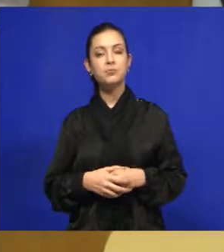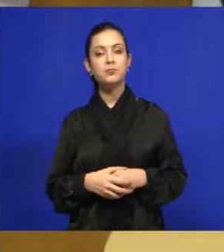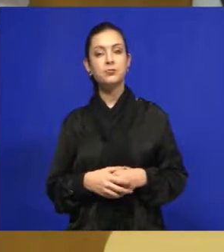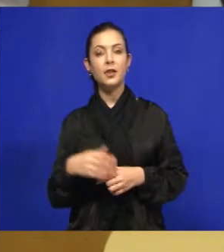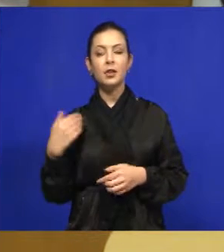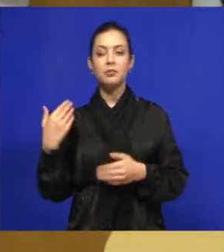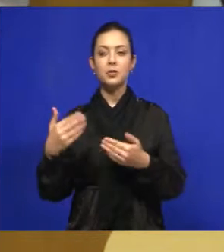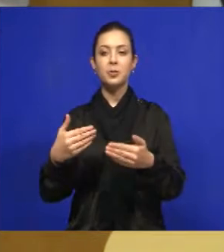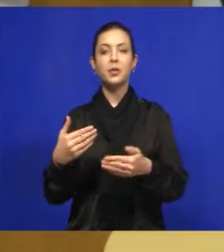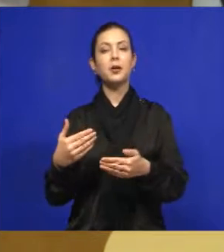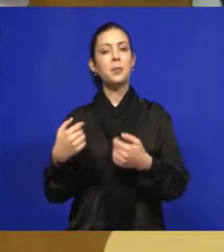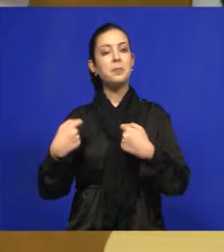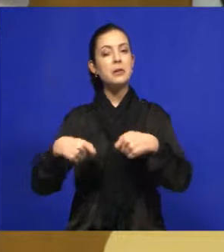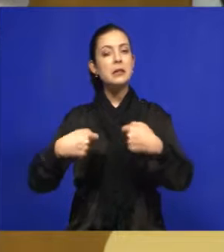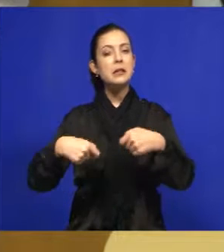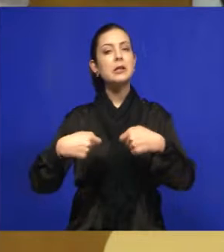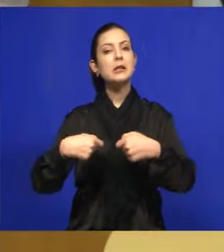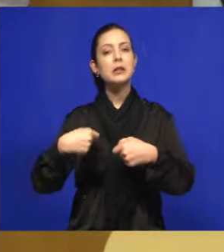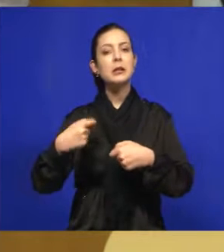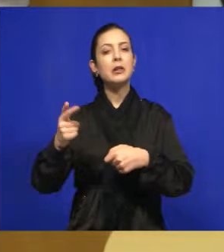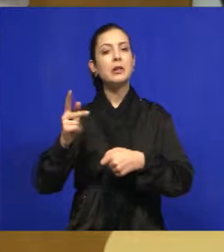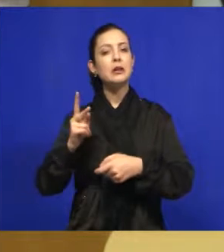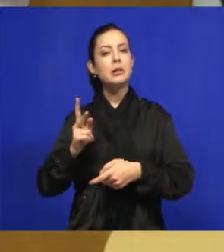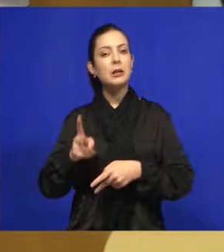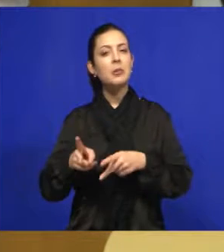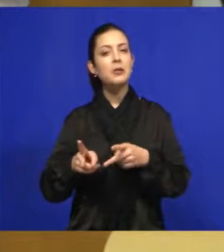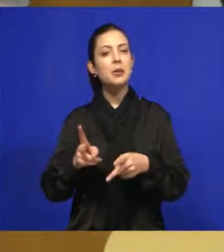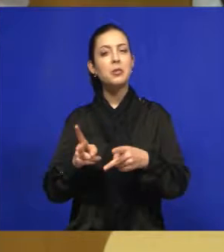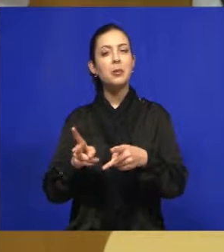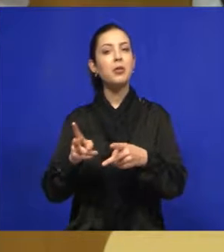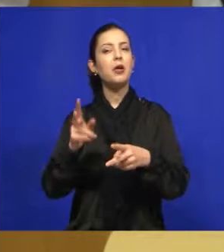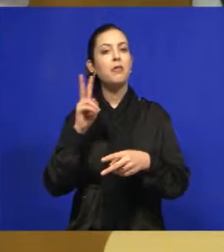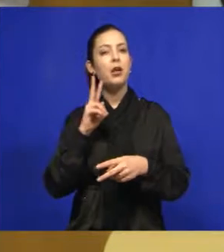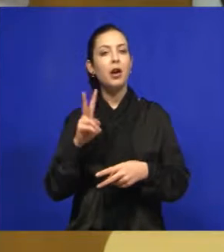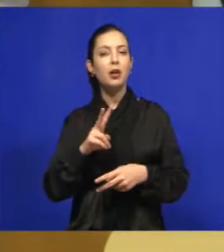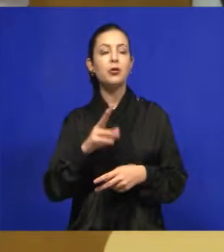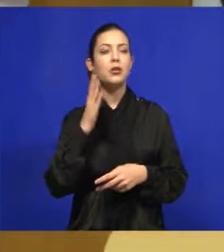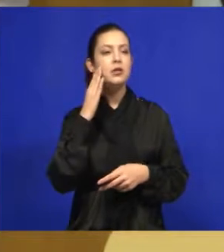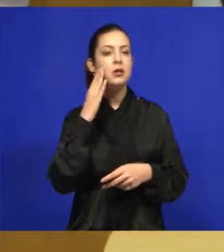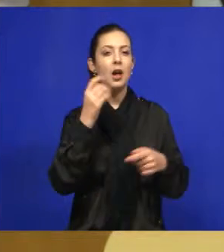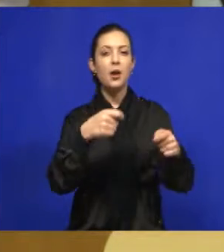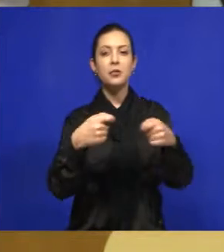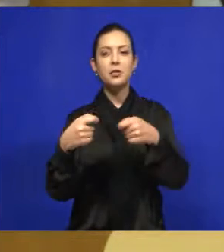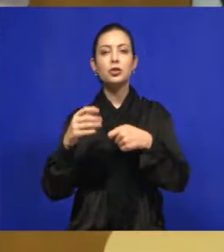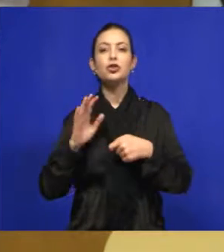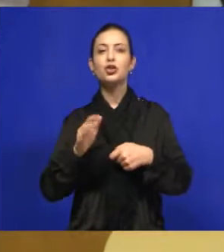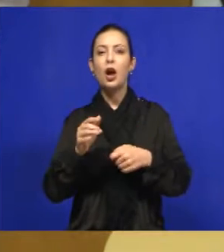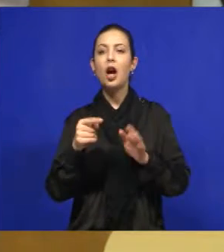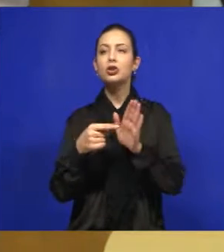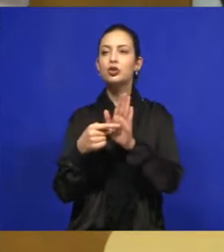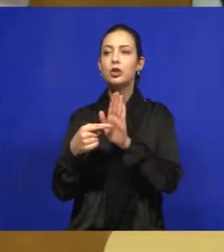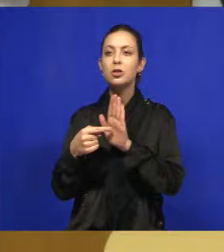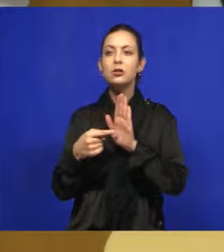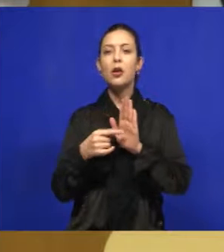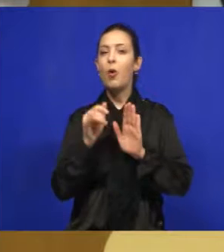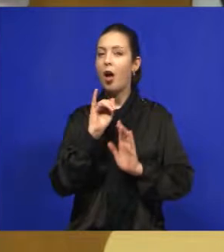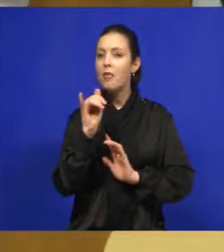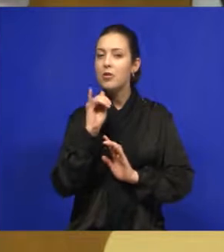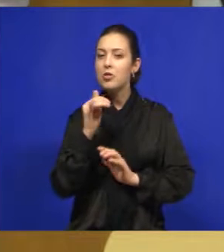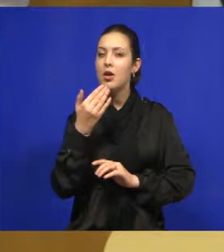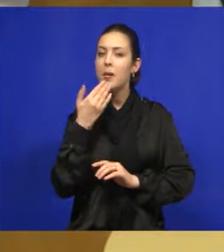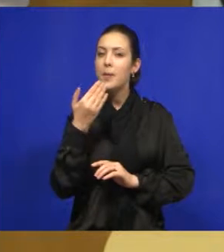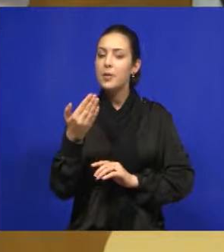tem sido uma demanda recorrente de todos os vereadores dessa casa. Todos já apresentaram indicação e